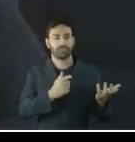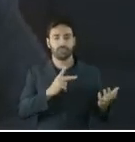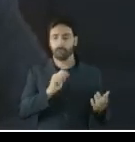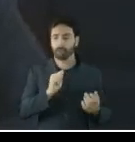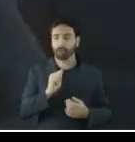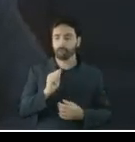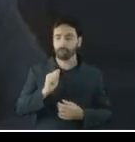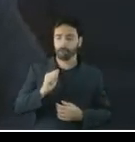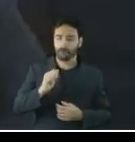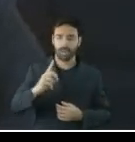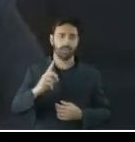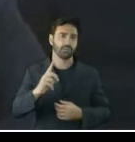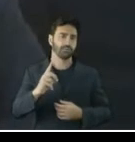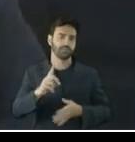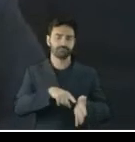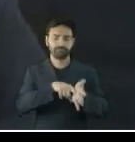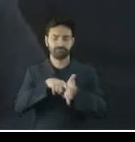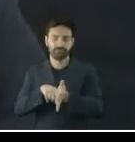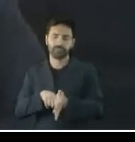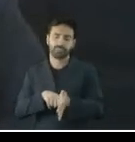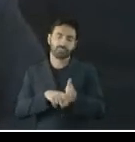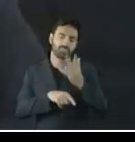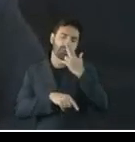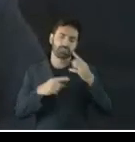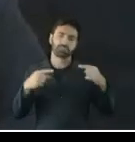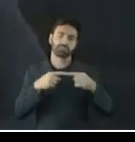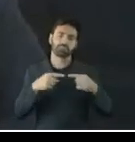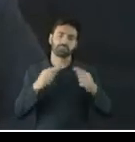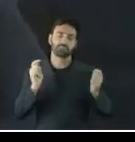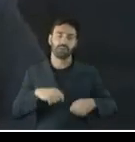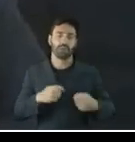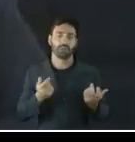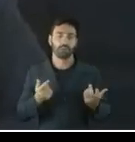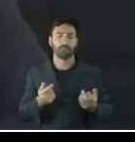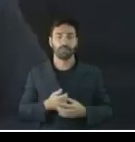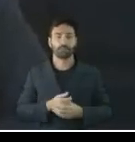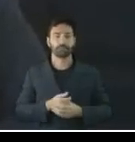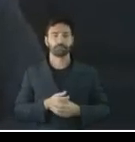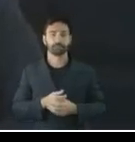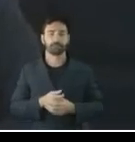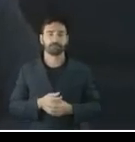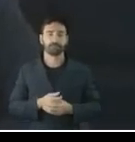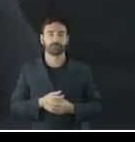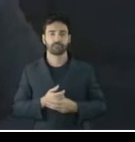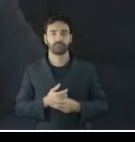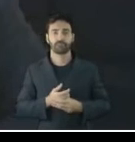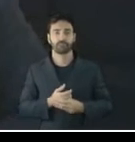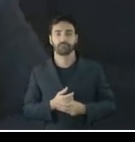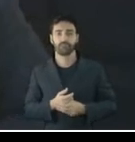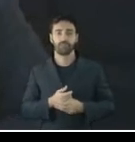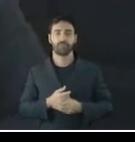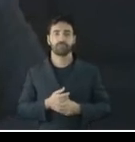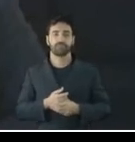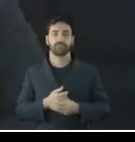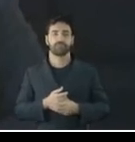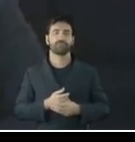administrativo disciplinário. Aí, sim, ganha repercussão que é específica. Na verdade, o meu